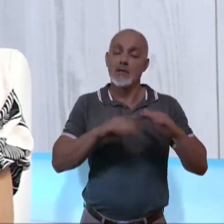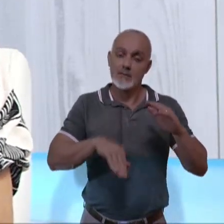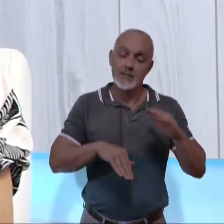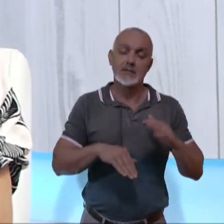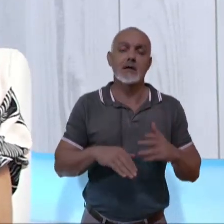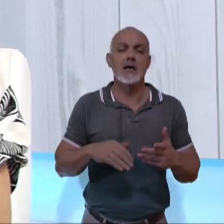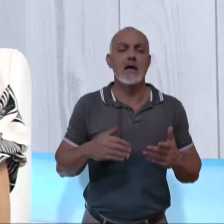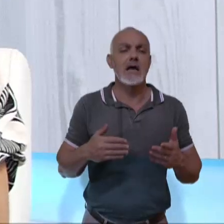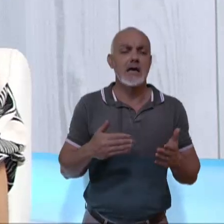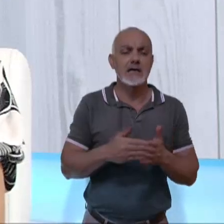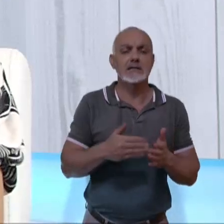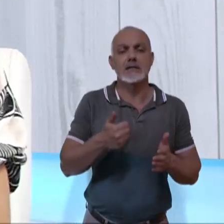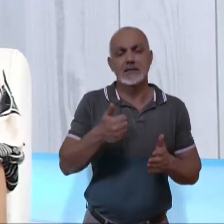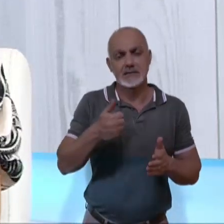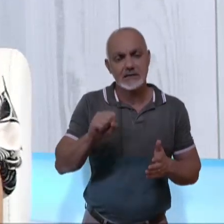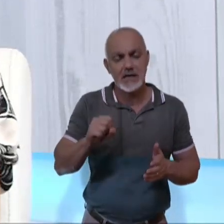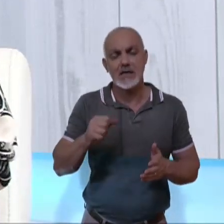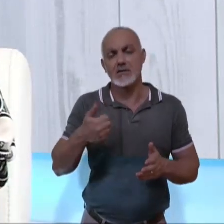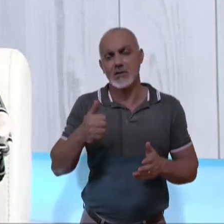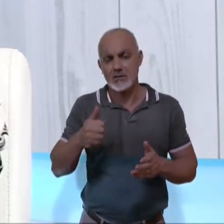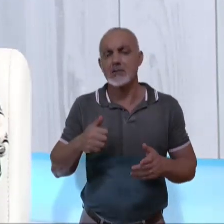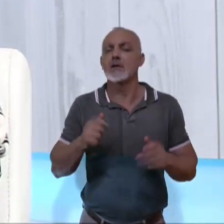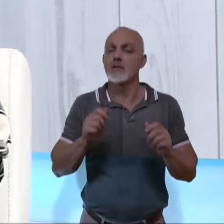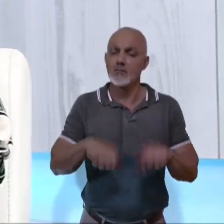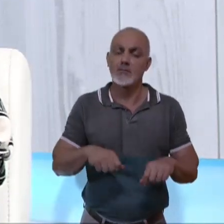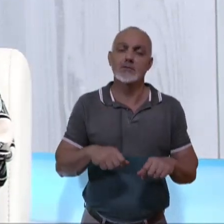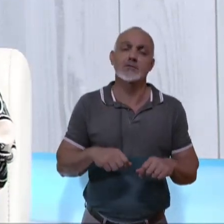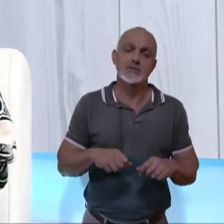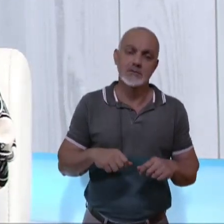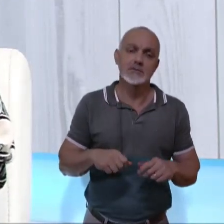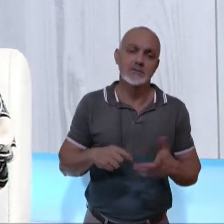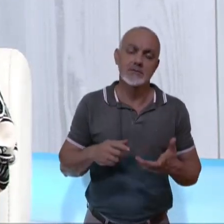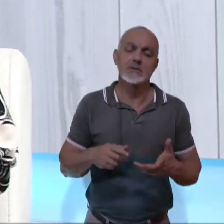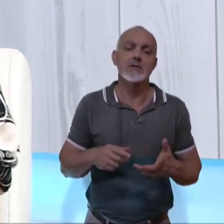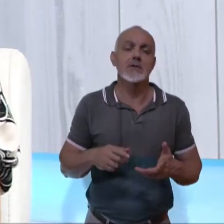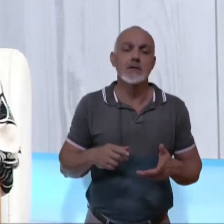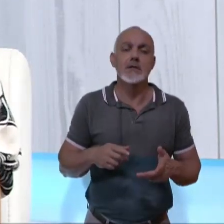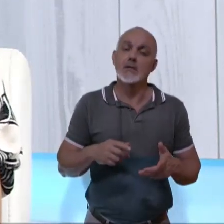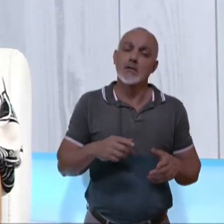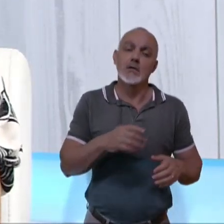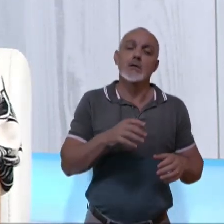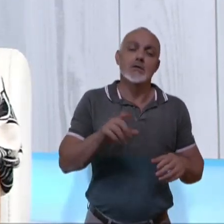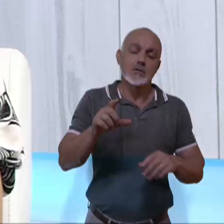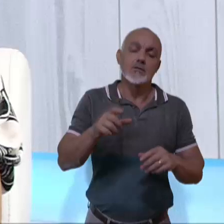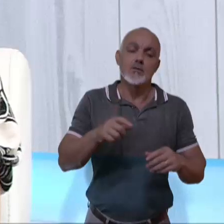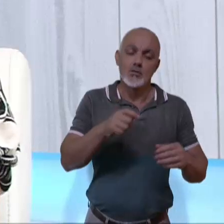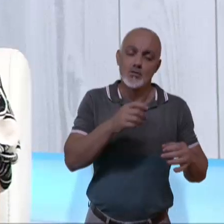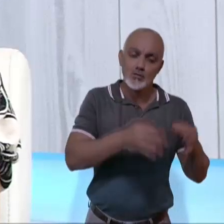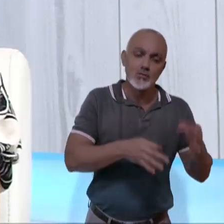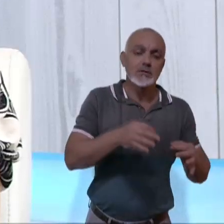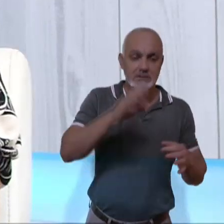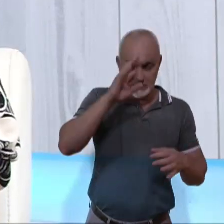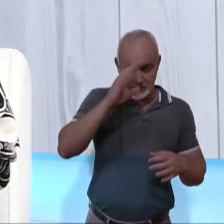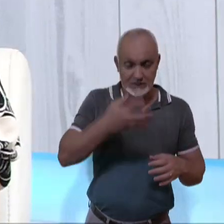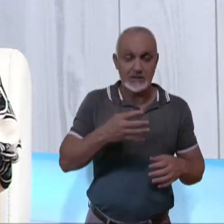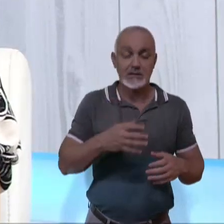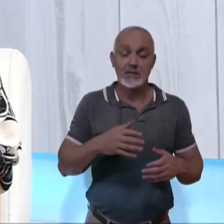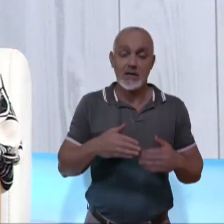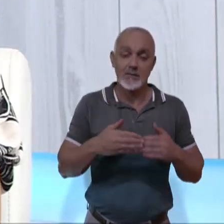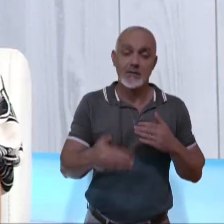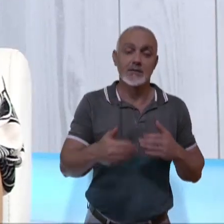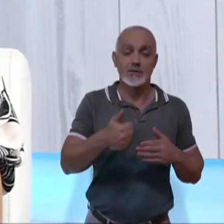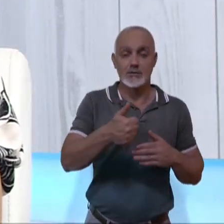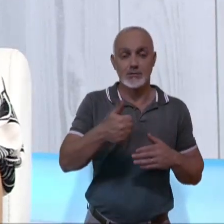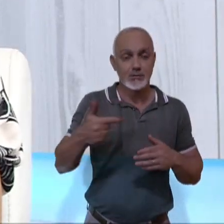10, 11 anos, ele é compelido a ficar onde o juiz decidir. Mas, de repente, a partir dos